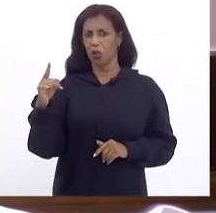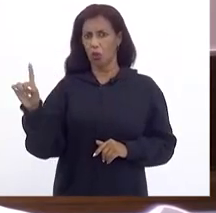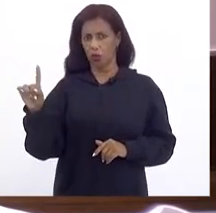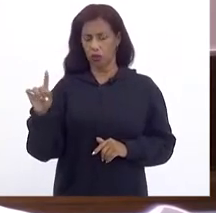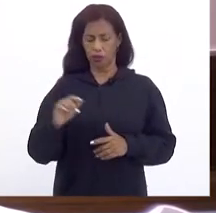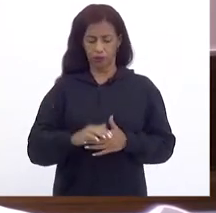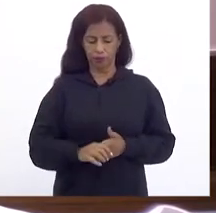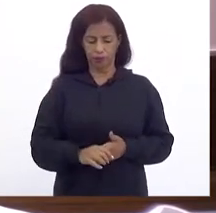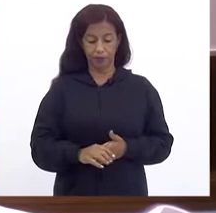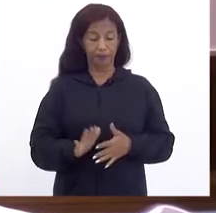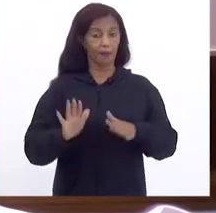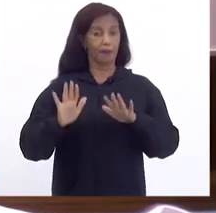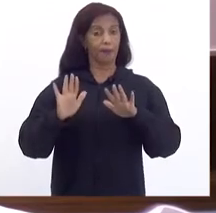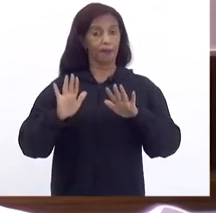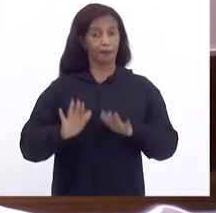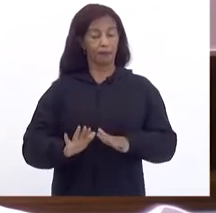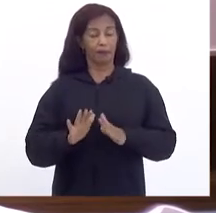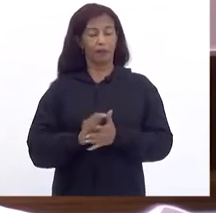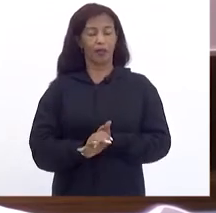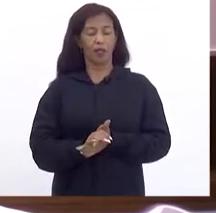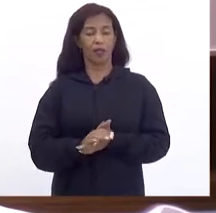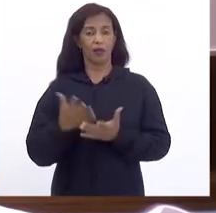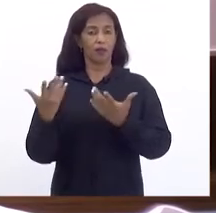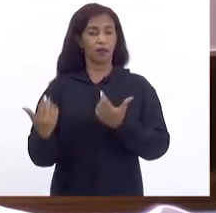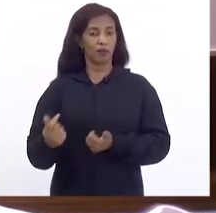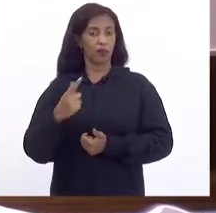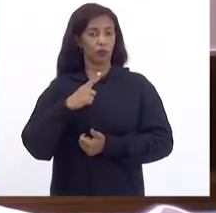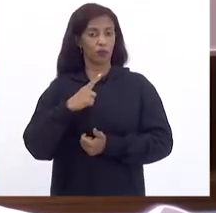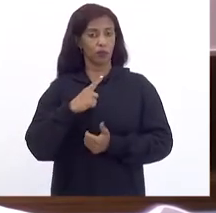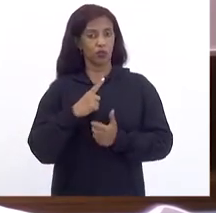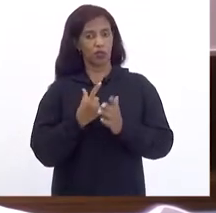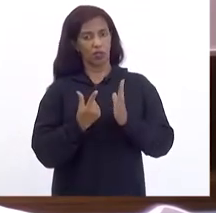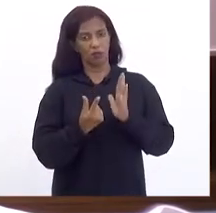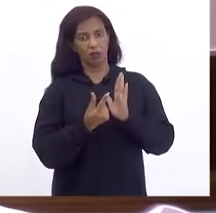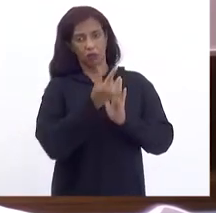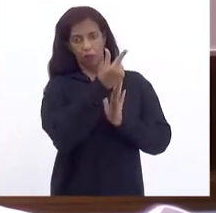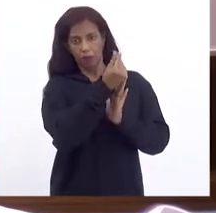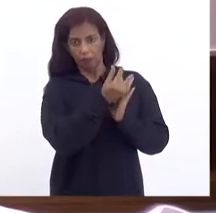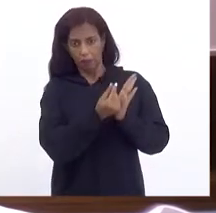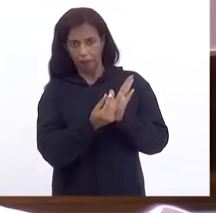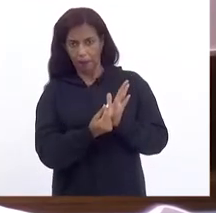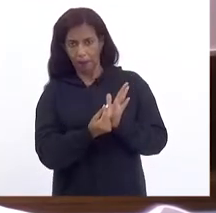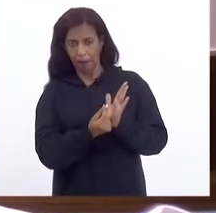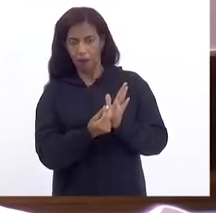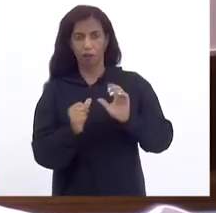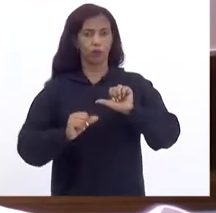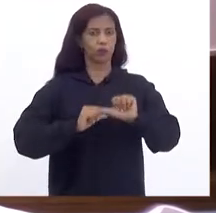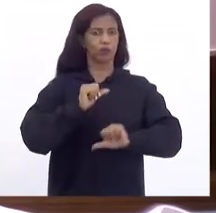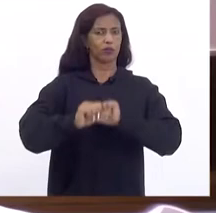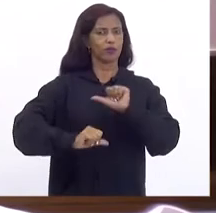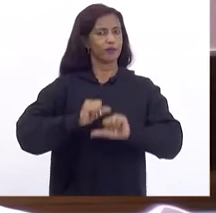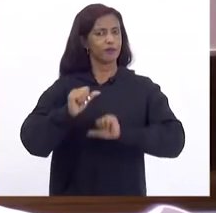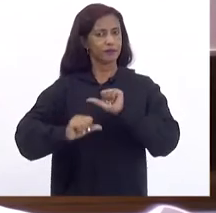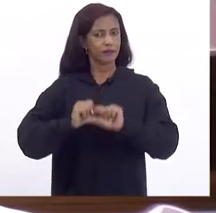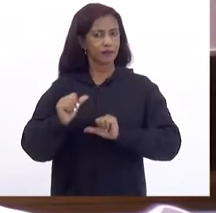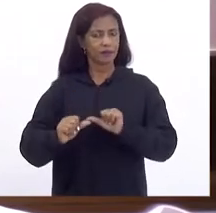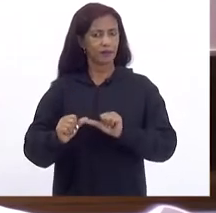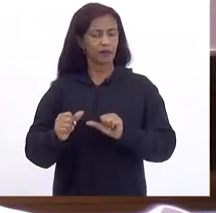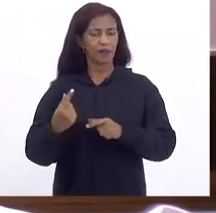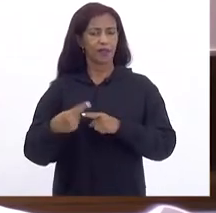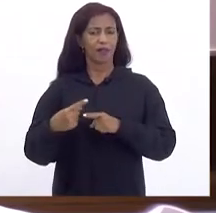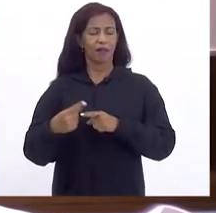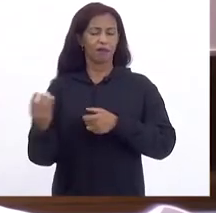Mas Nós vamos ter Que no orçamento Modificar isso Para